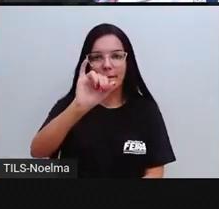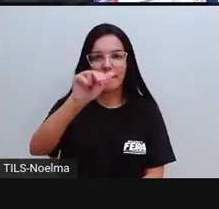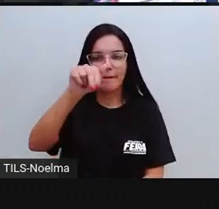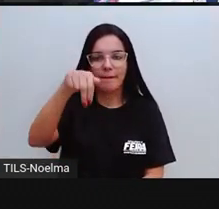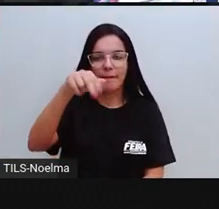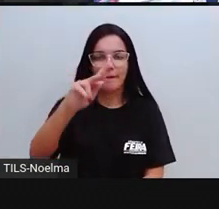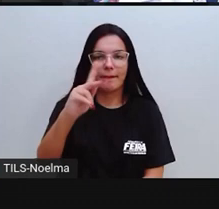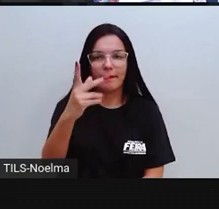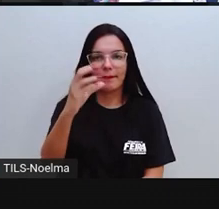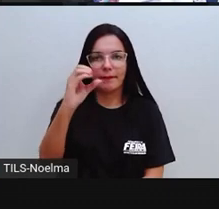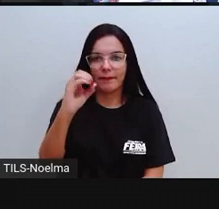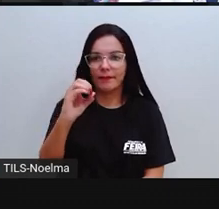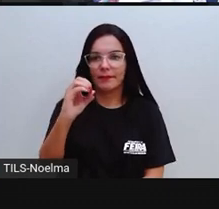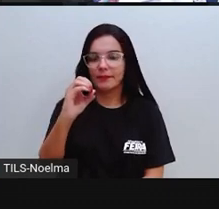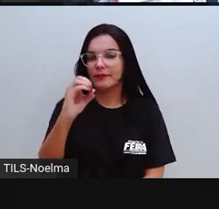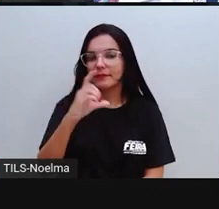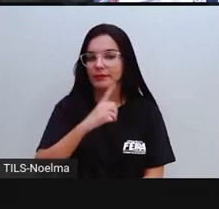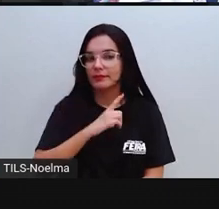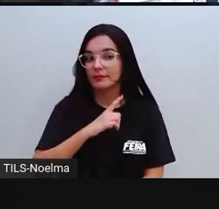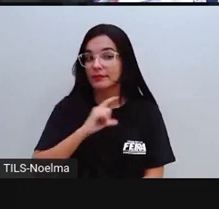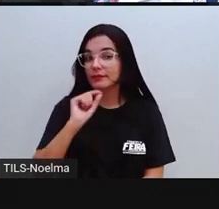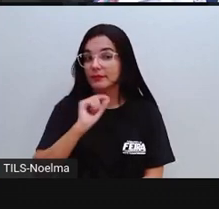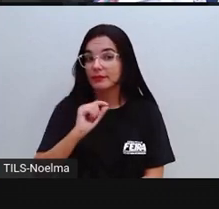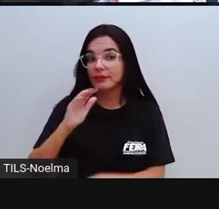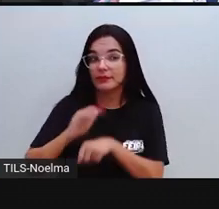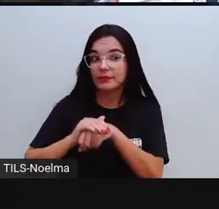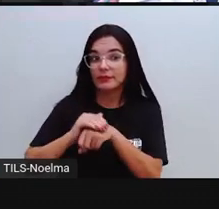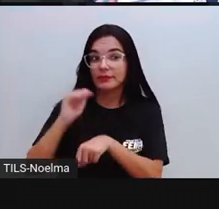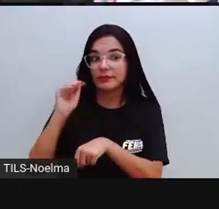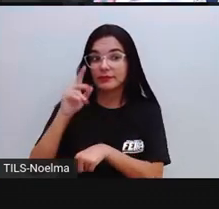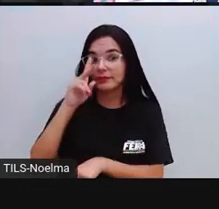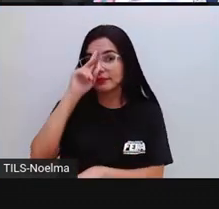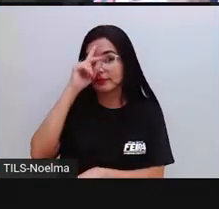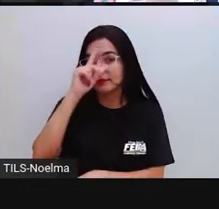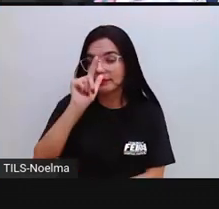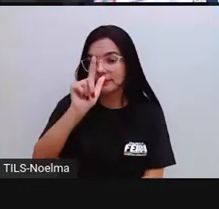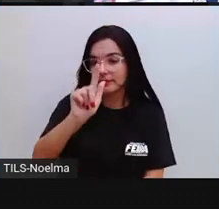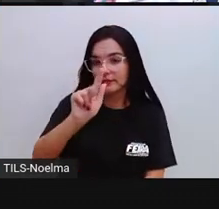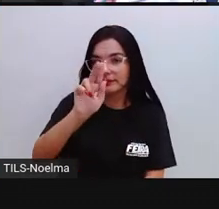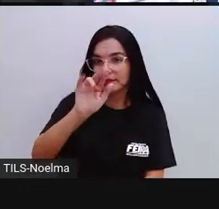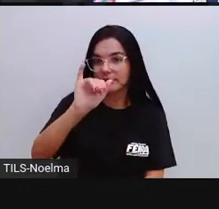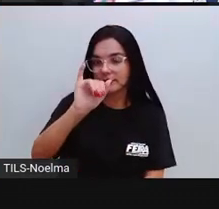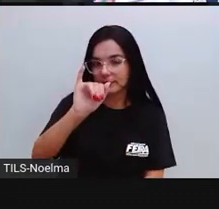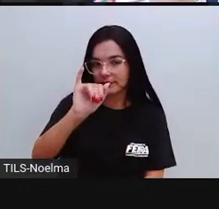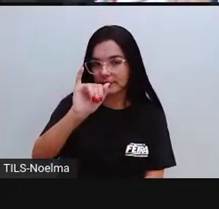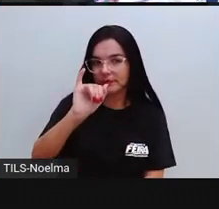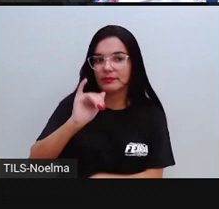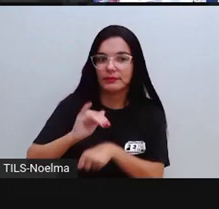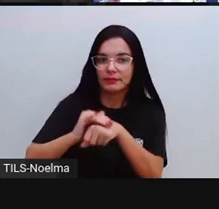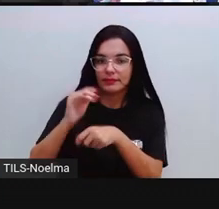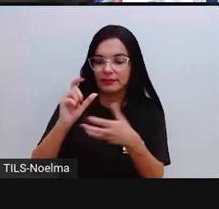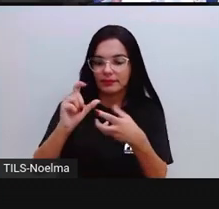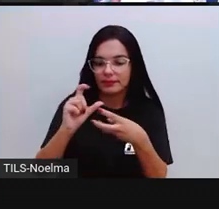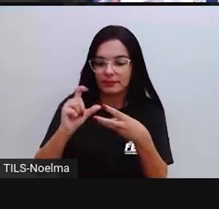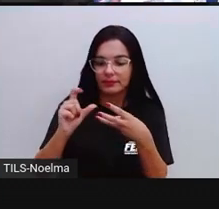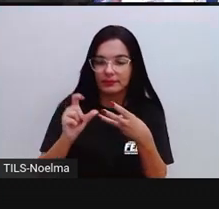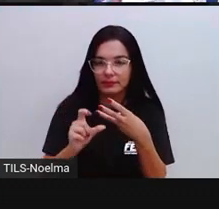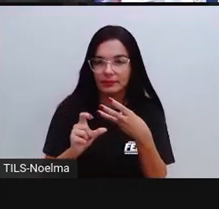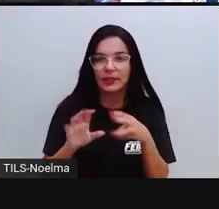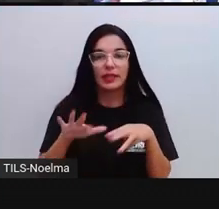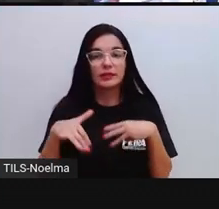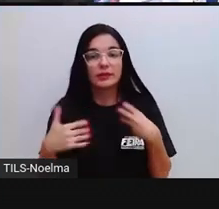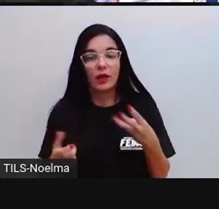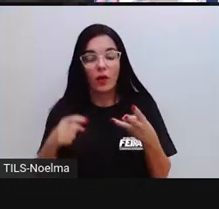a sílaba mais forte é o GUI, né? GUI. GUI. Então, o IUMU, que é uma sílaba fraca, a Pró